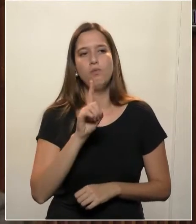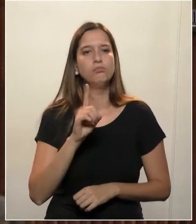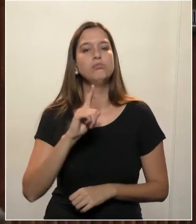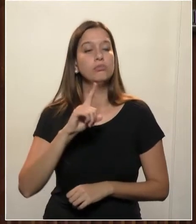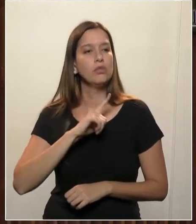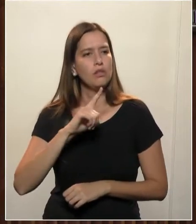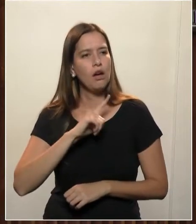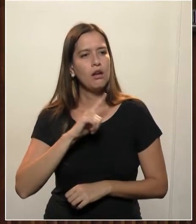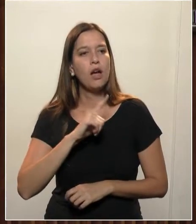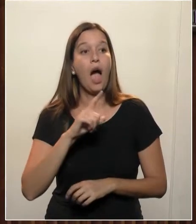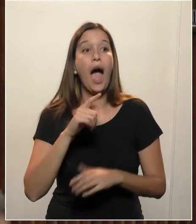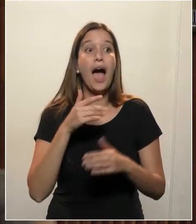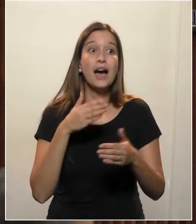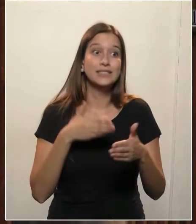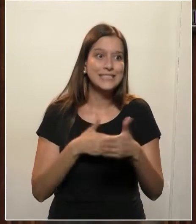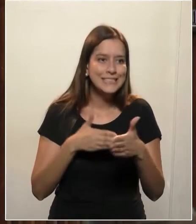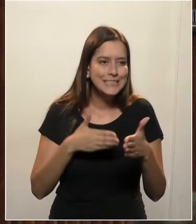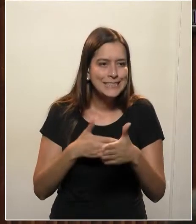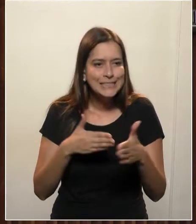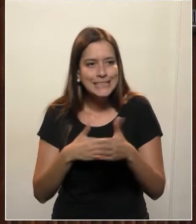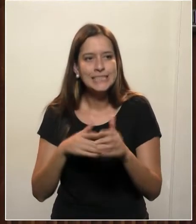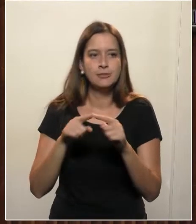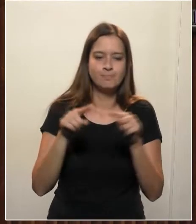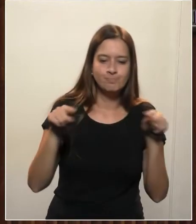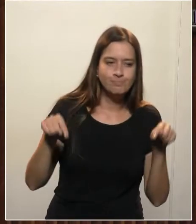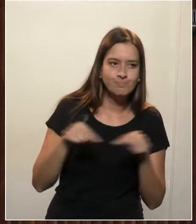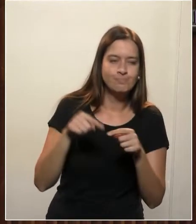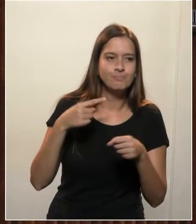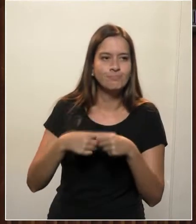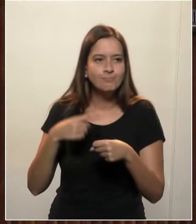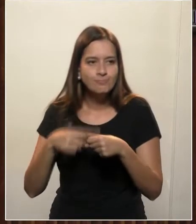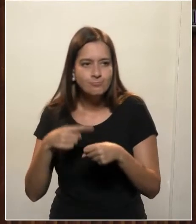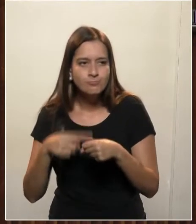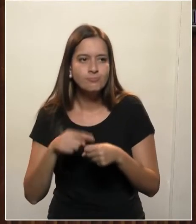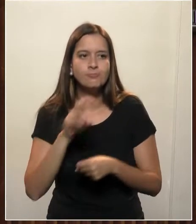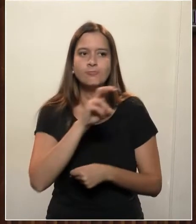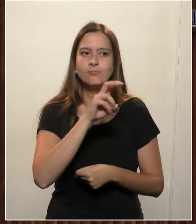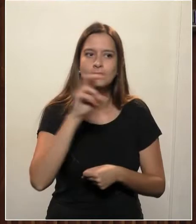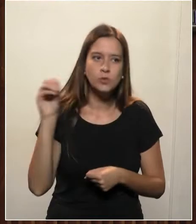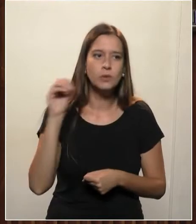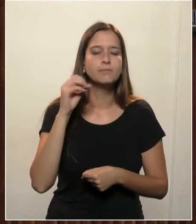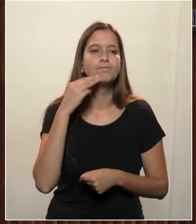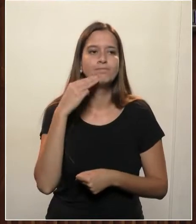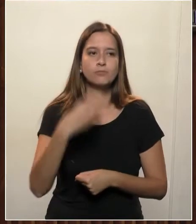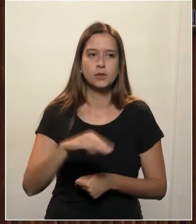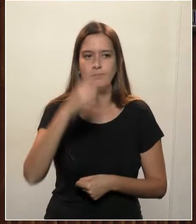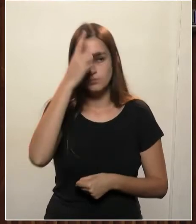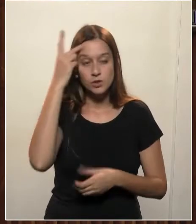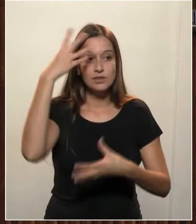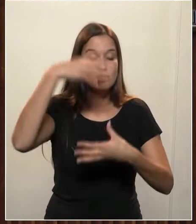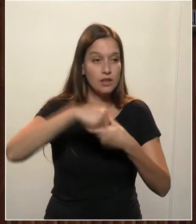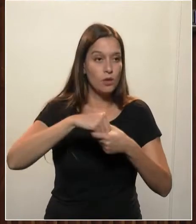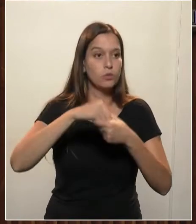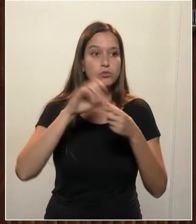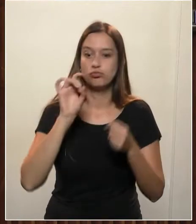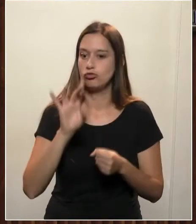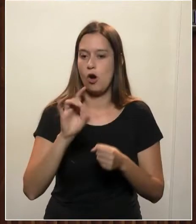restritos lá naquela província, de 50 milhões de pessoas. A China hoje,